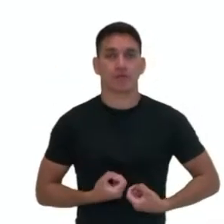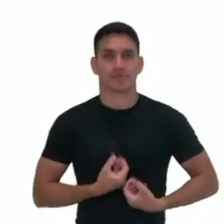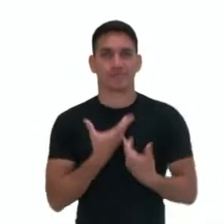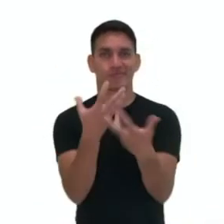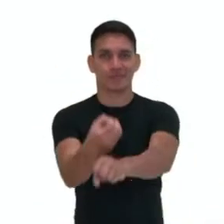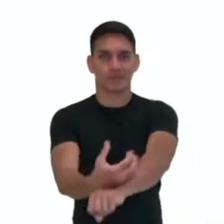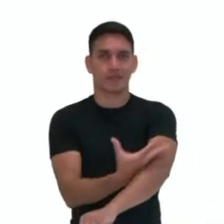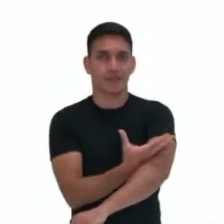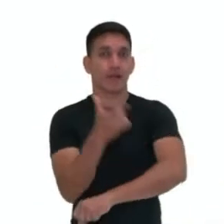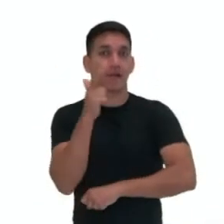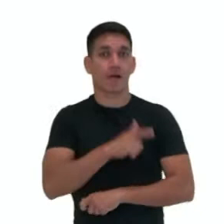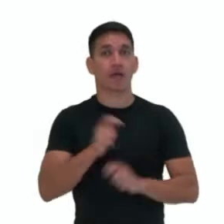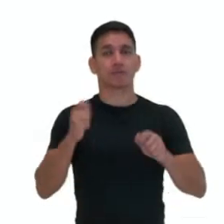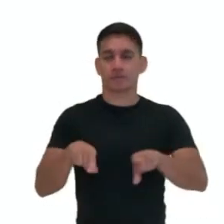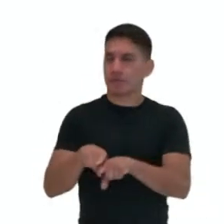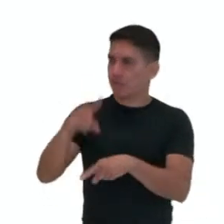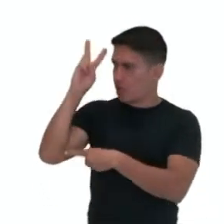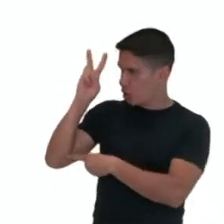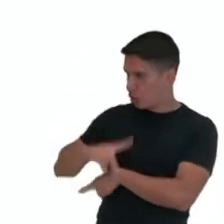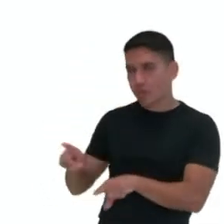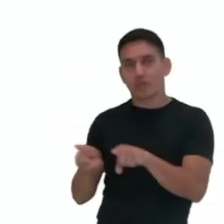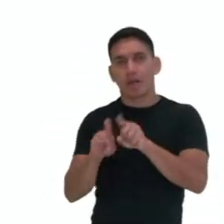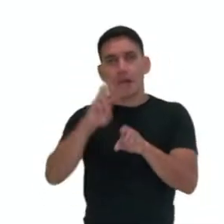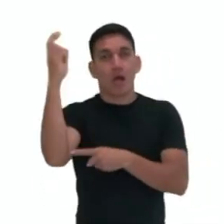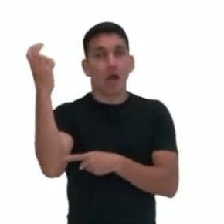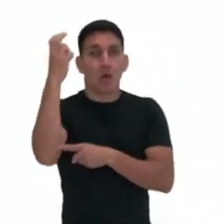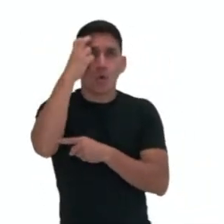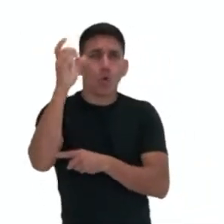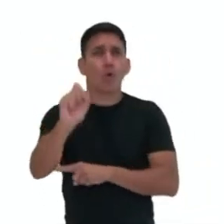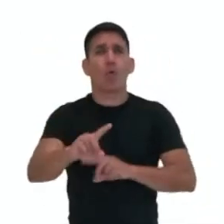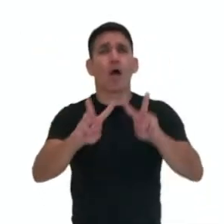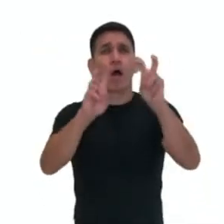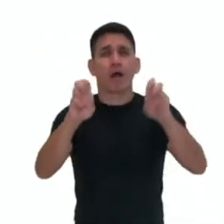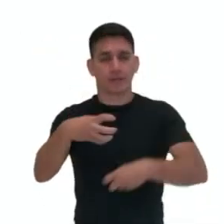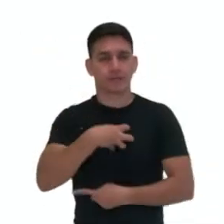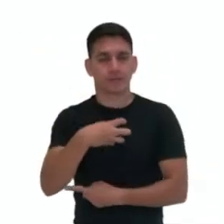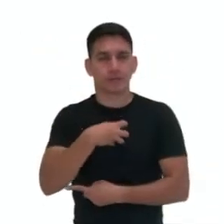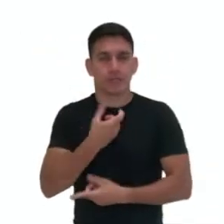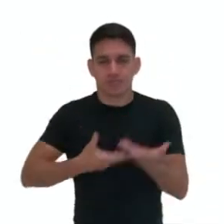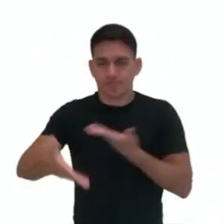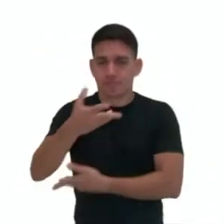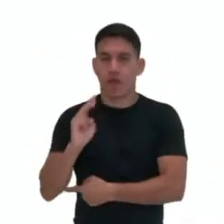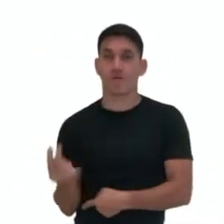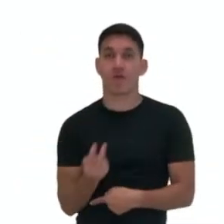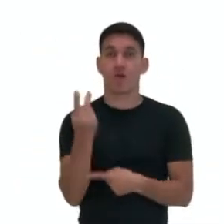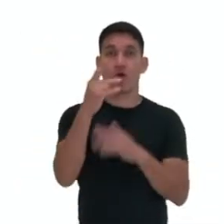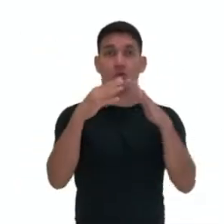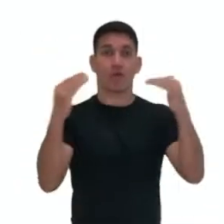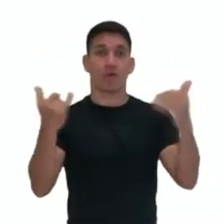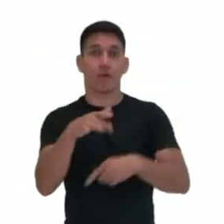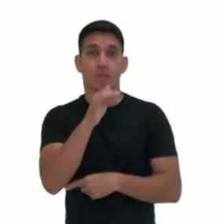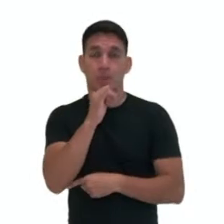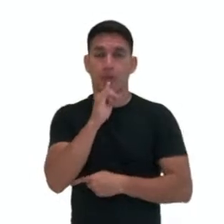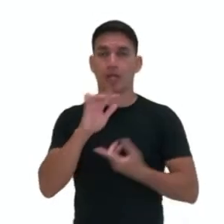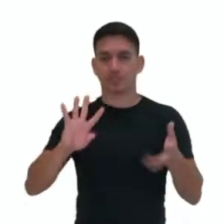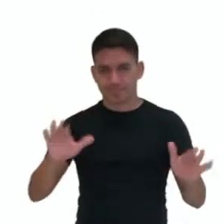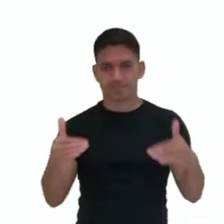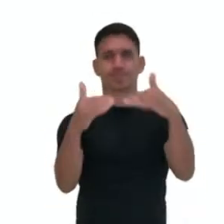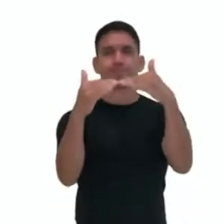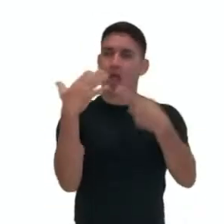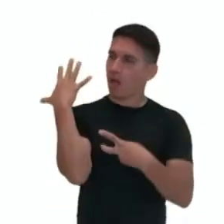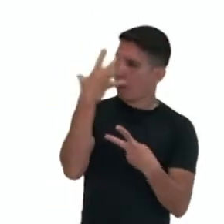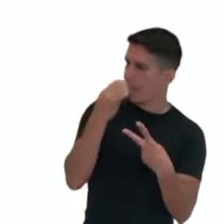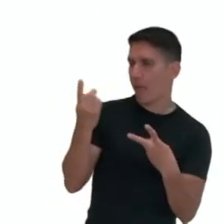suas emoções, a sua história, a sua cultura, através de valores estéticos como a harmonia, a